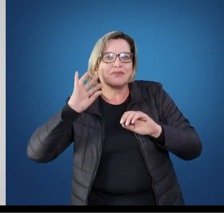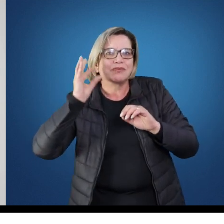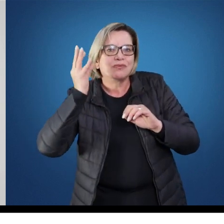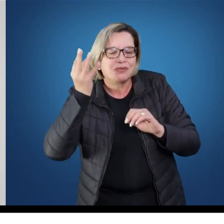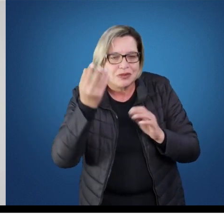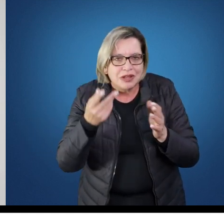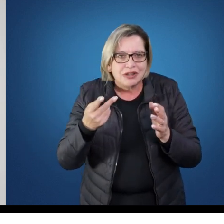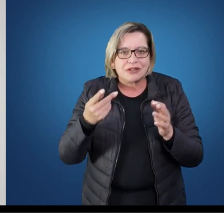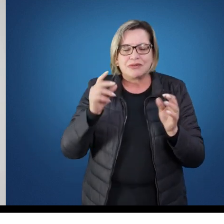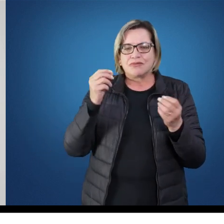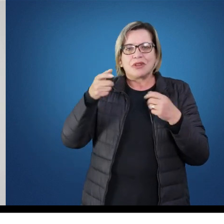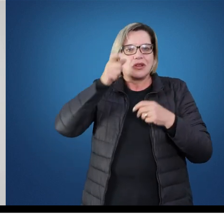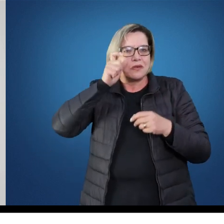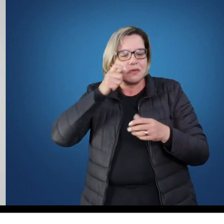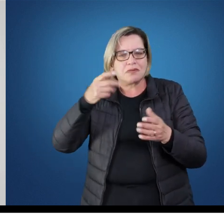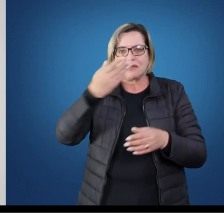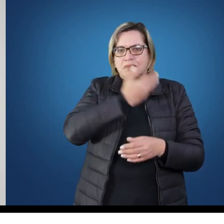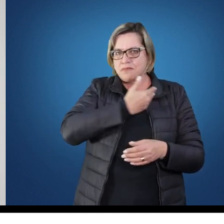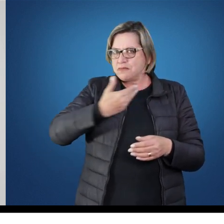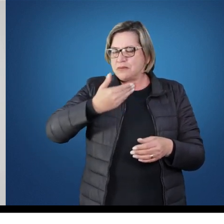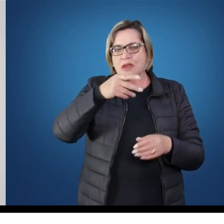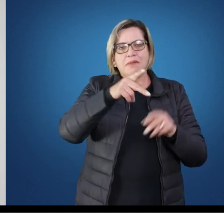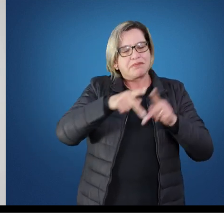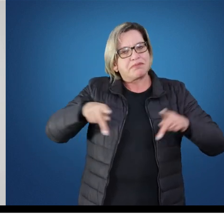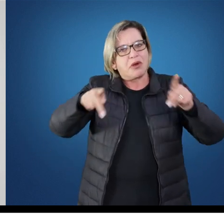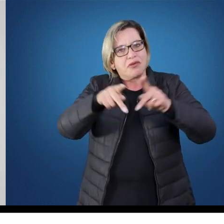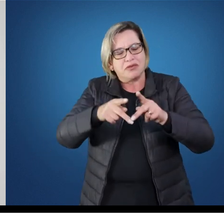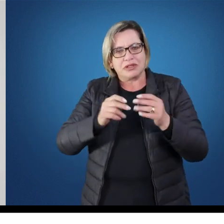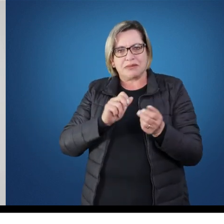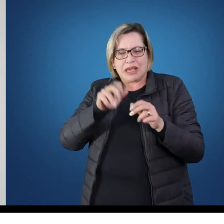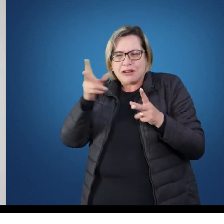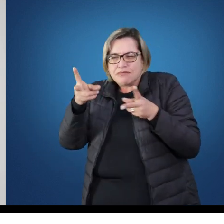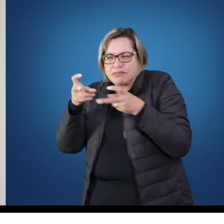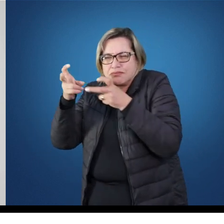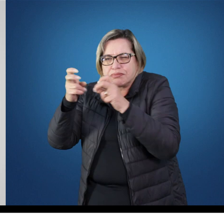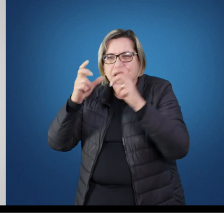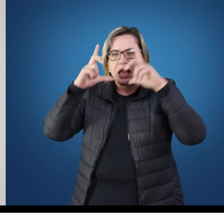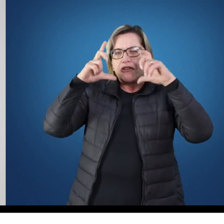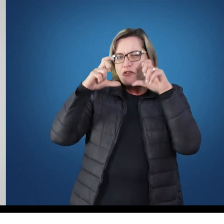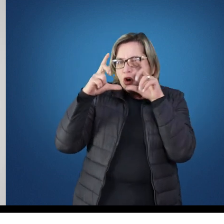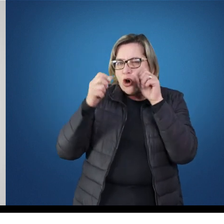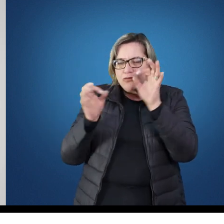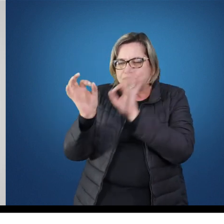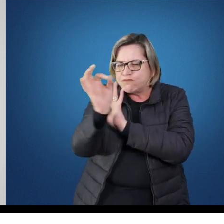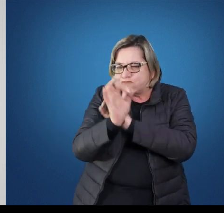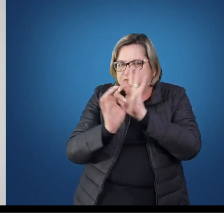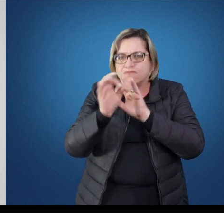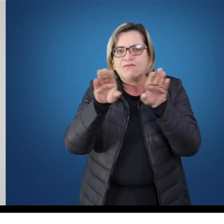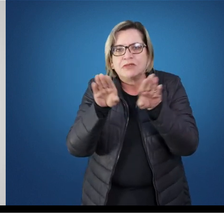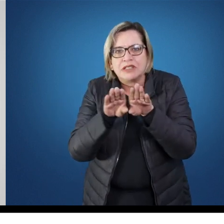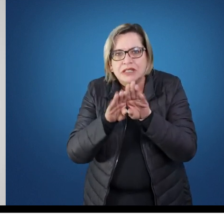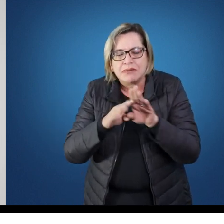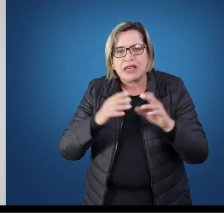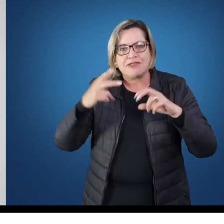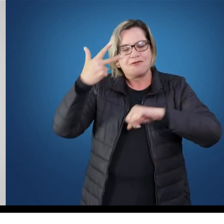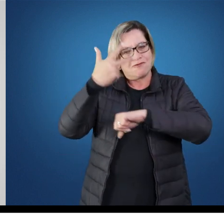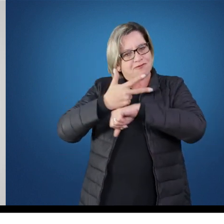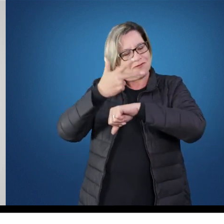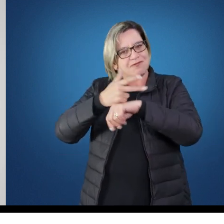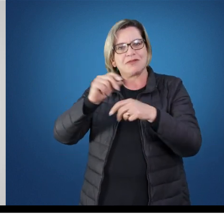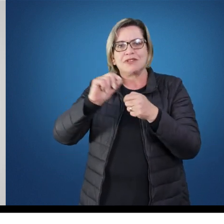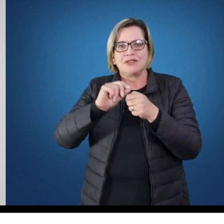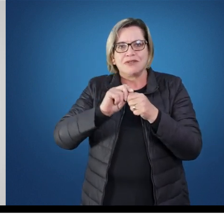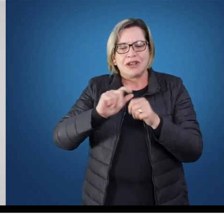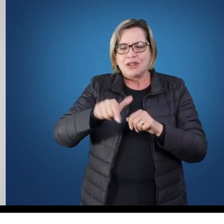de interesse público. Faz reportagens, redige textos, captura e edita imagens fotográficas. E também vídeos,